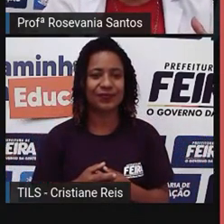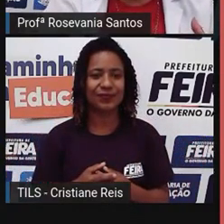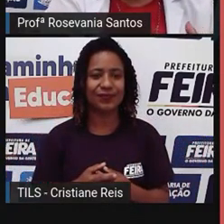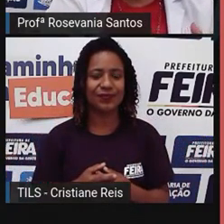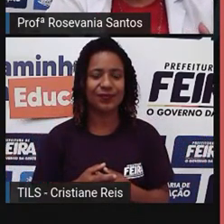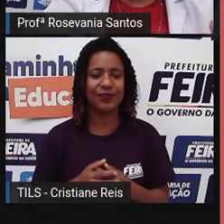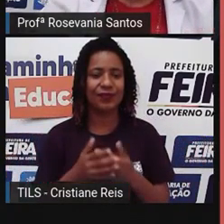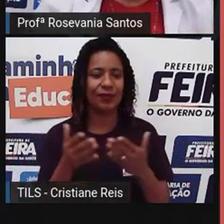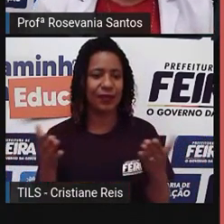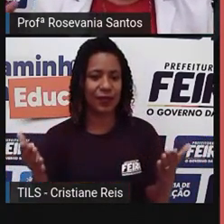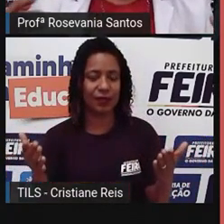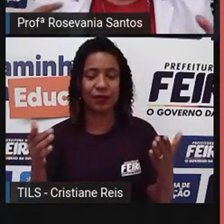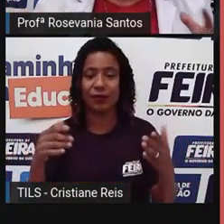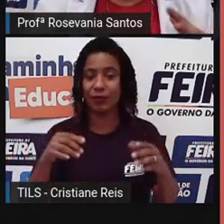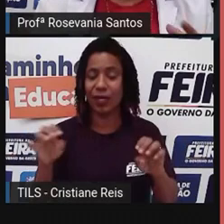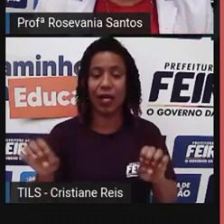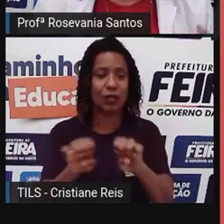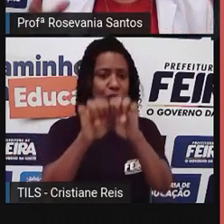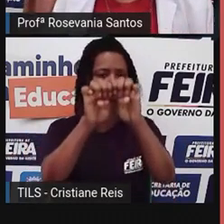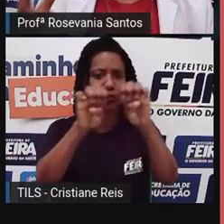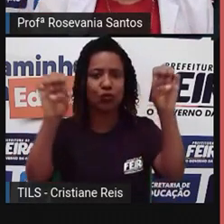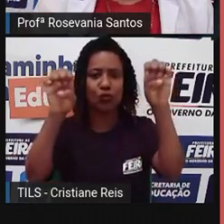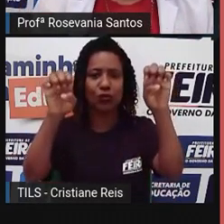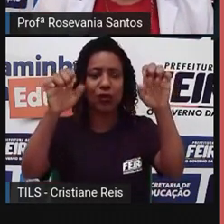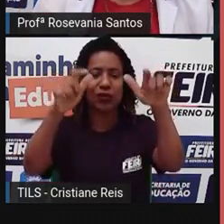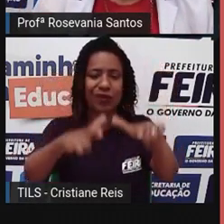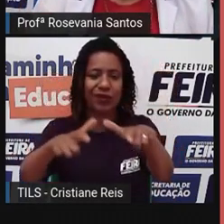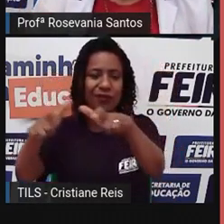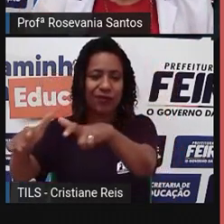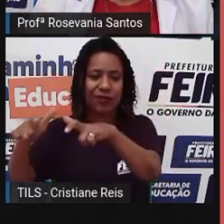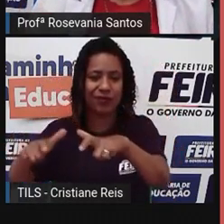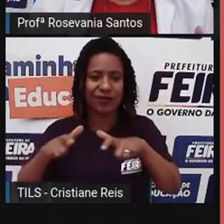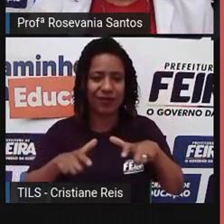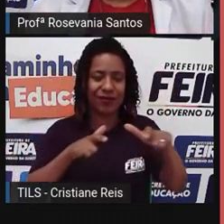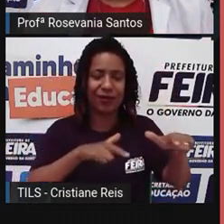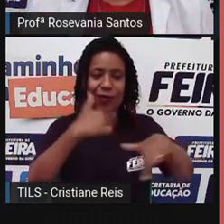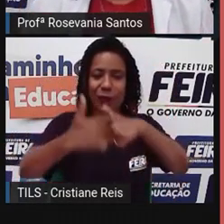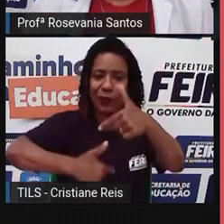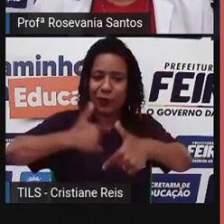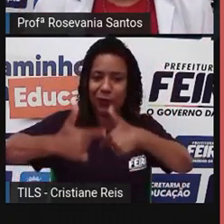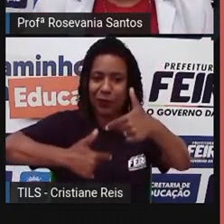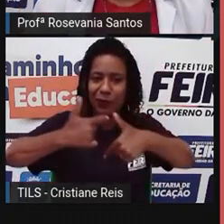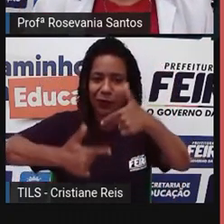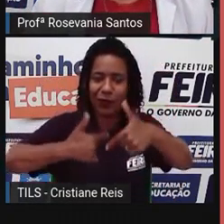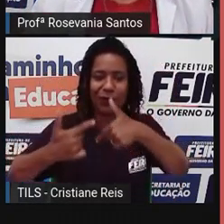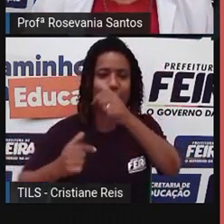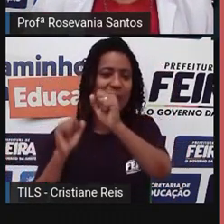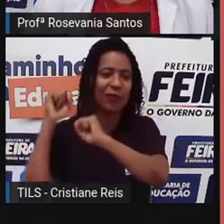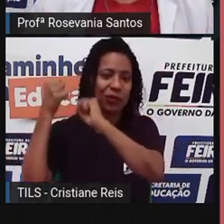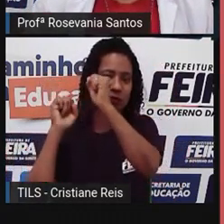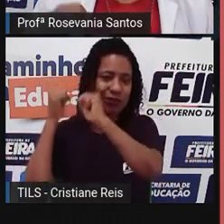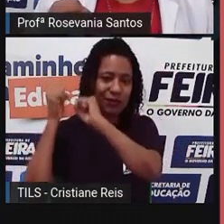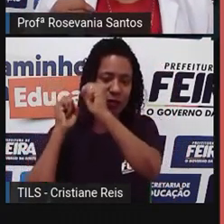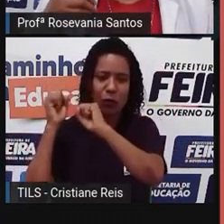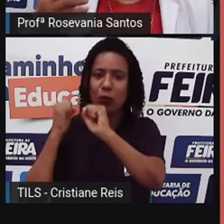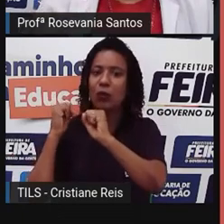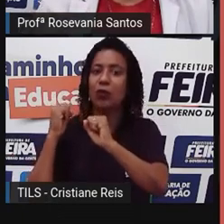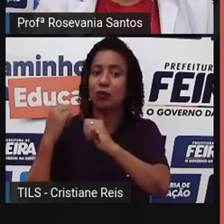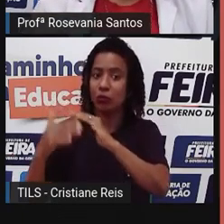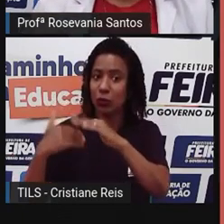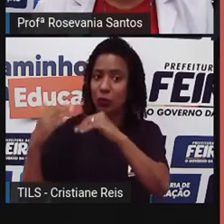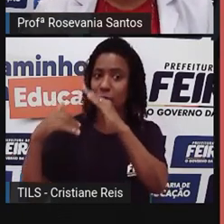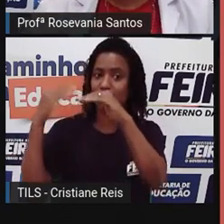a forma como você estrutura ali, para que você tenha melhor produção naquele lugar. A